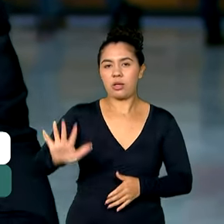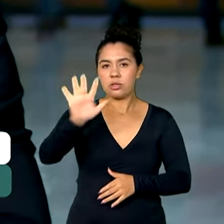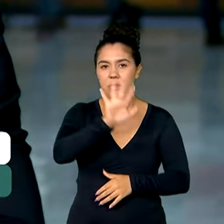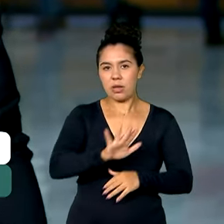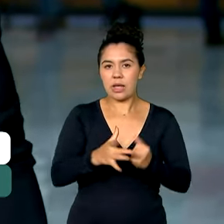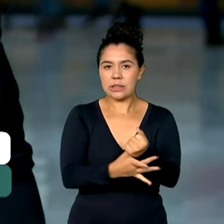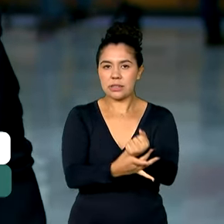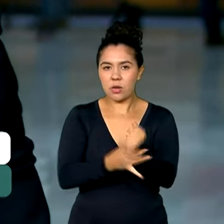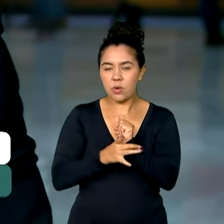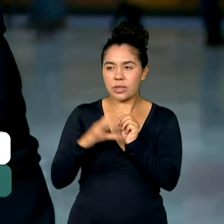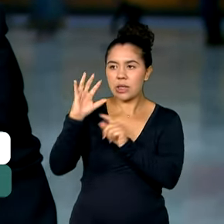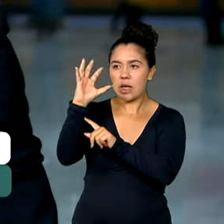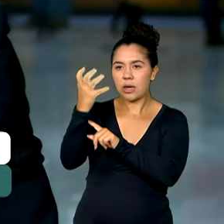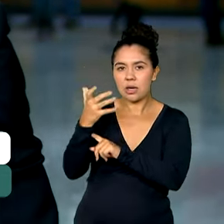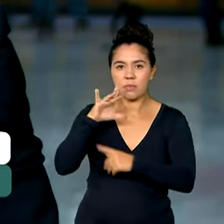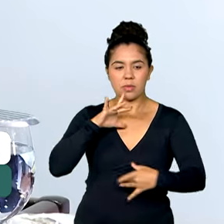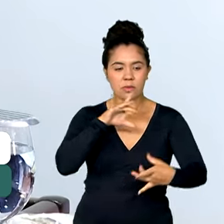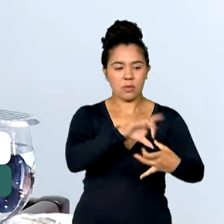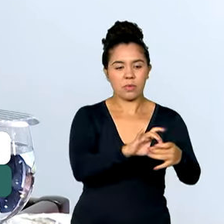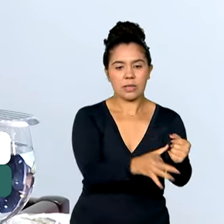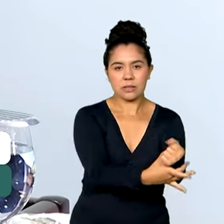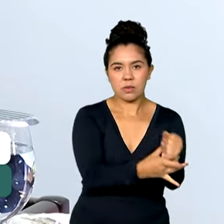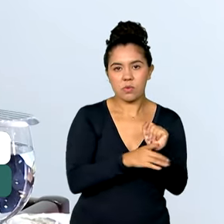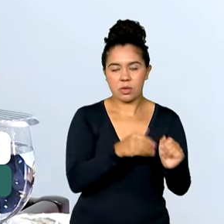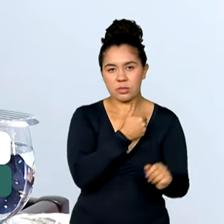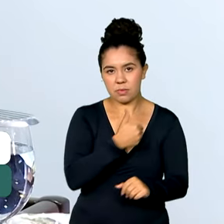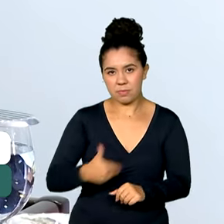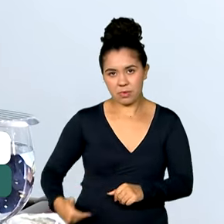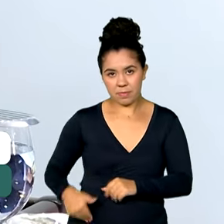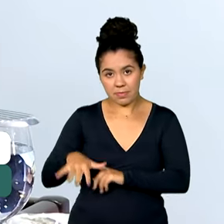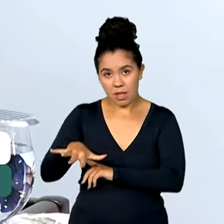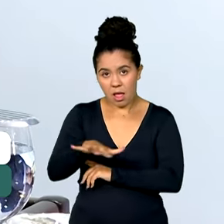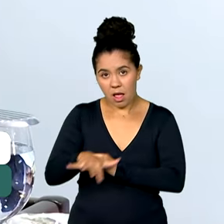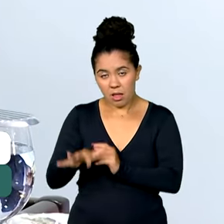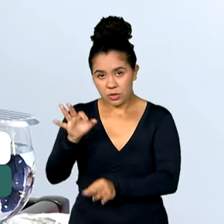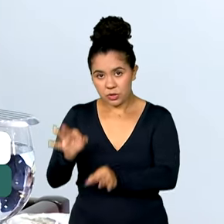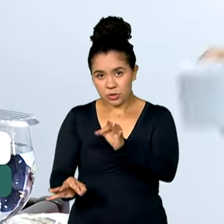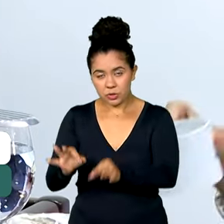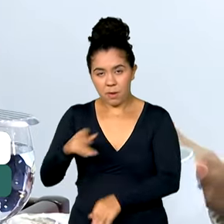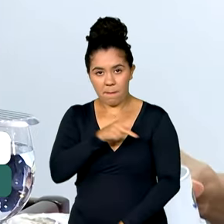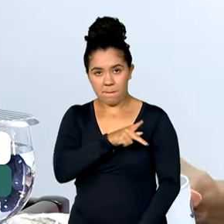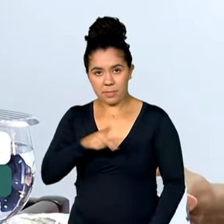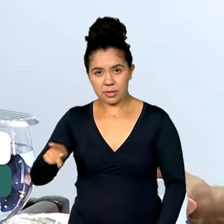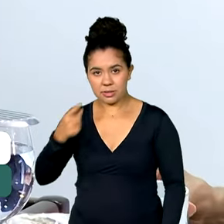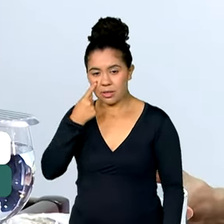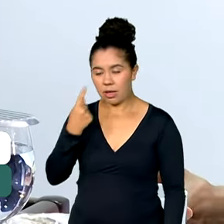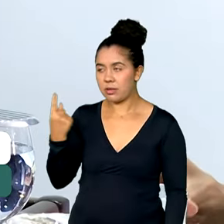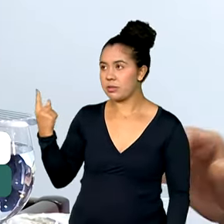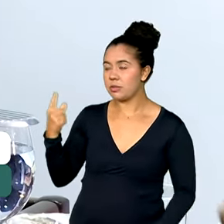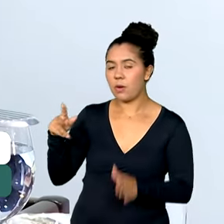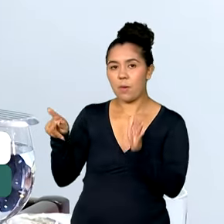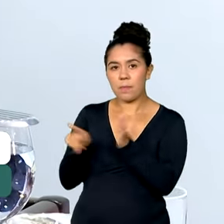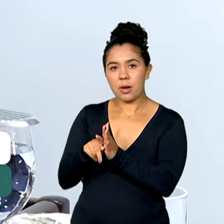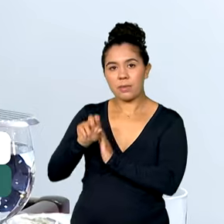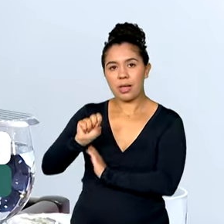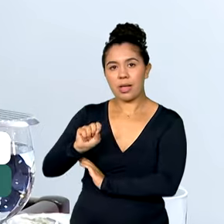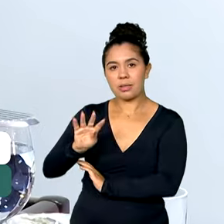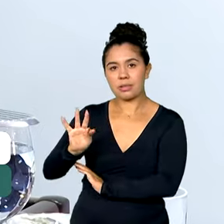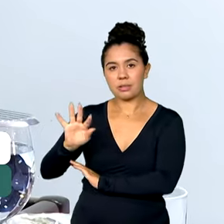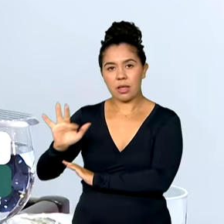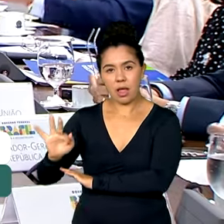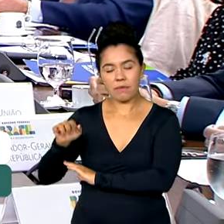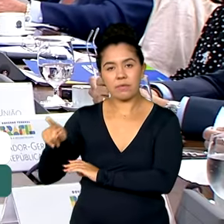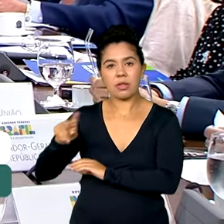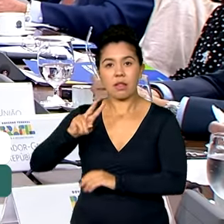como já é feito com a segurança pública. No judiciário, o presidente do Supremo Tribunal Federal adiantou que vai determinar aos